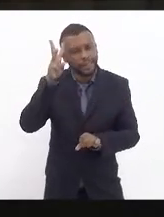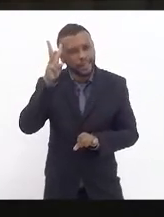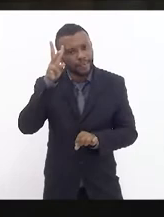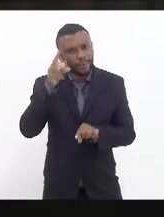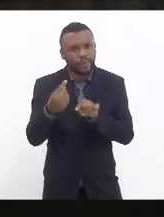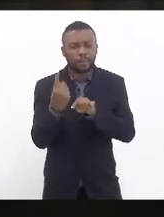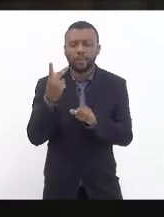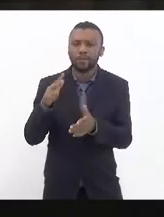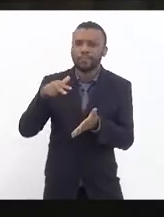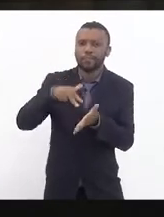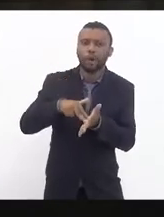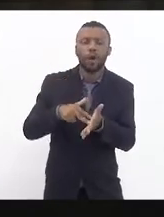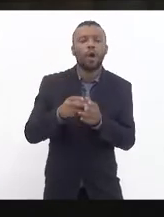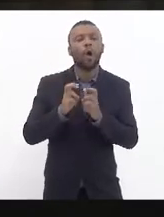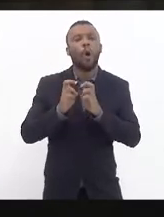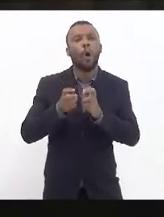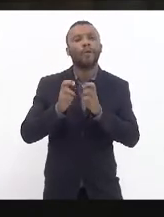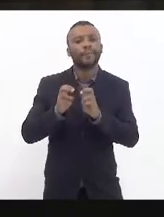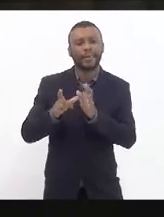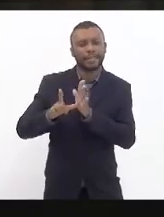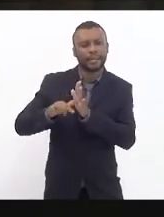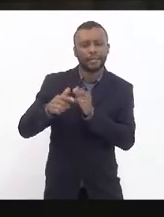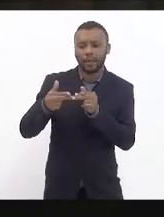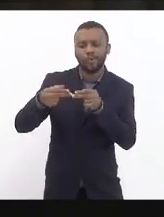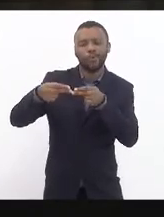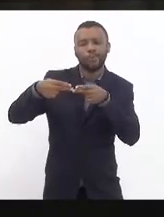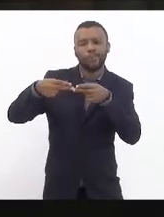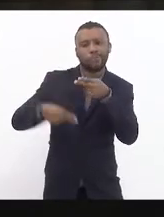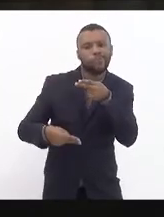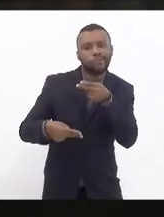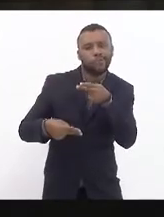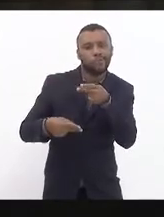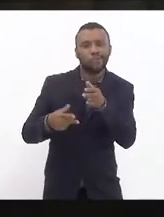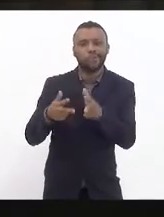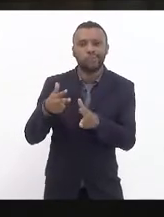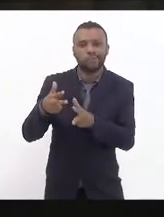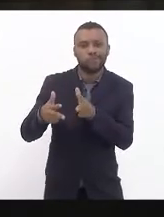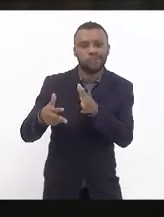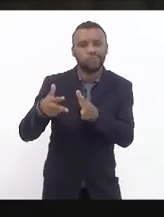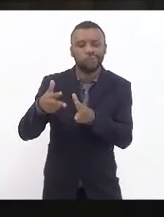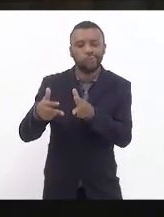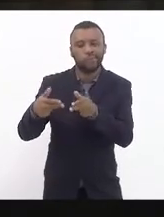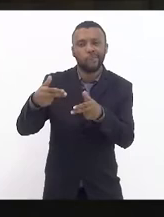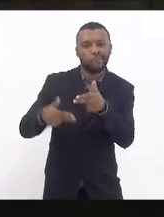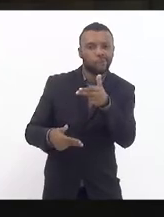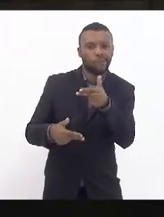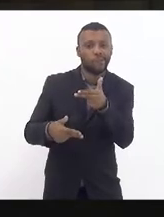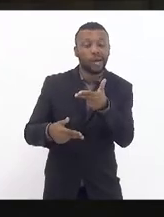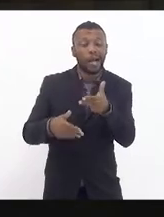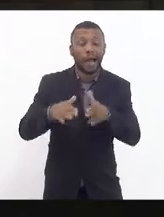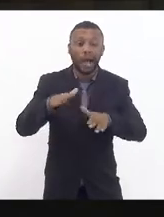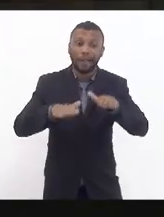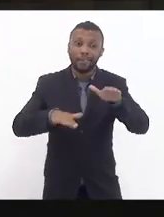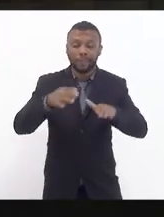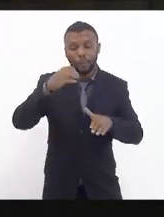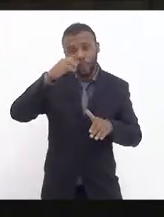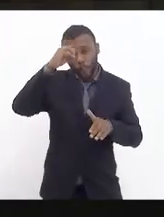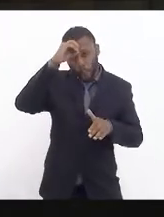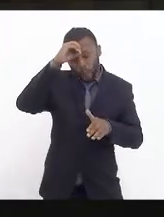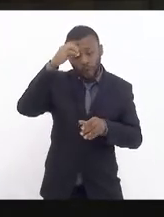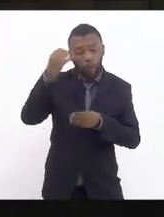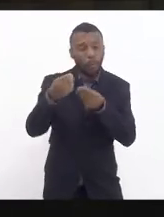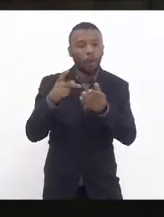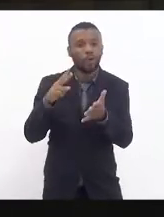o trem descarrilhou na central do Brasil acho que a maioria aqui não não sabe como é que funciona a chegada na central do Brasil vem numa curva